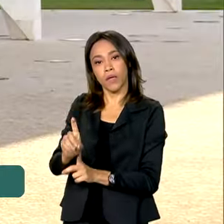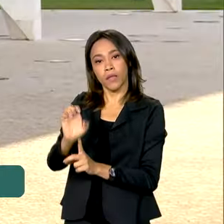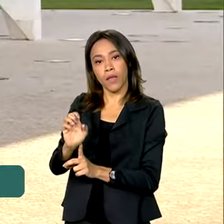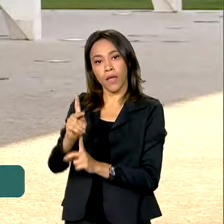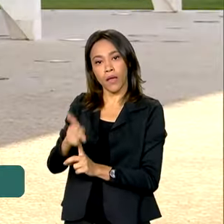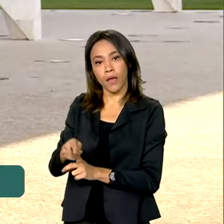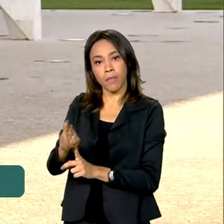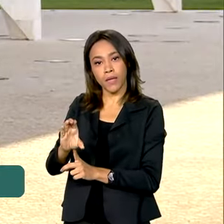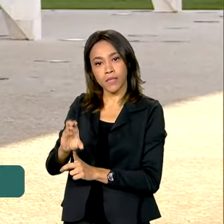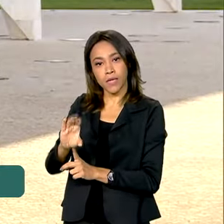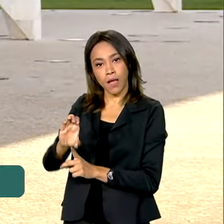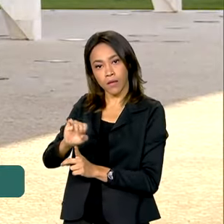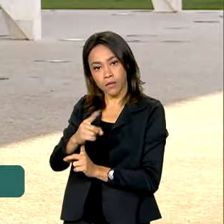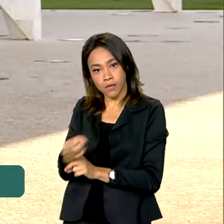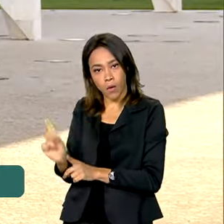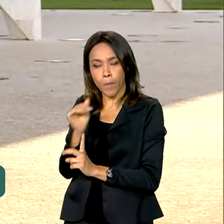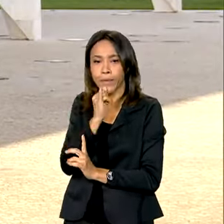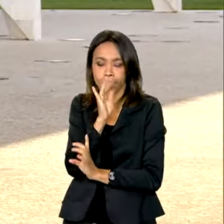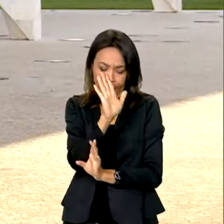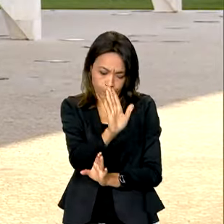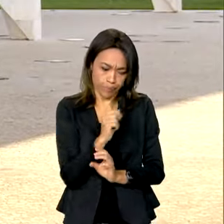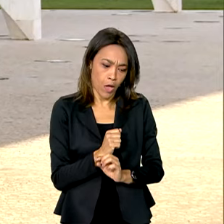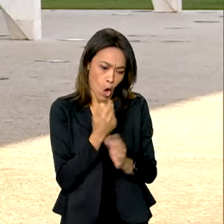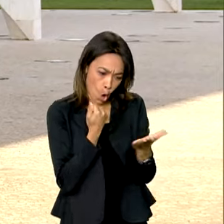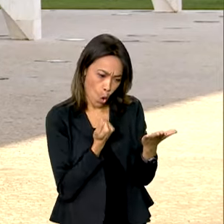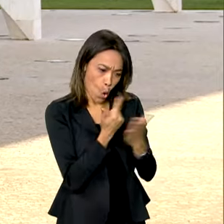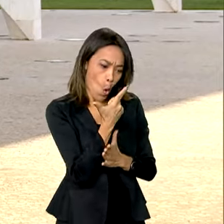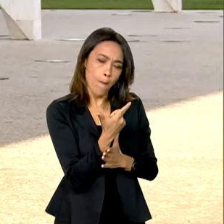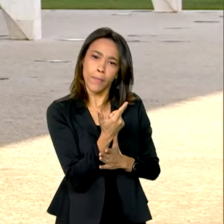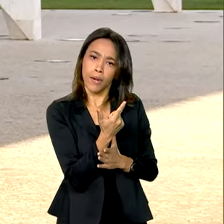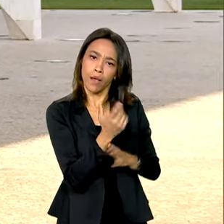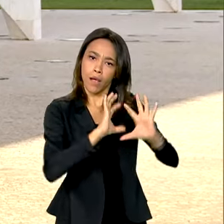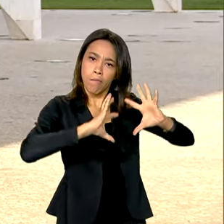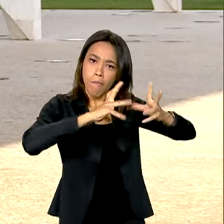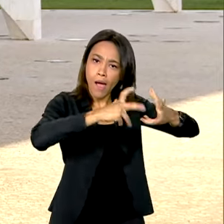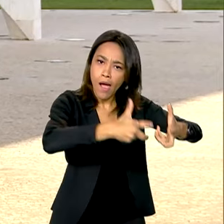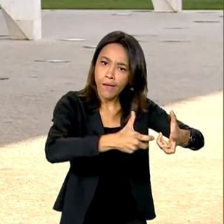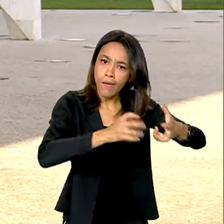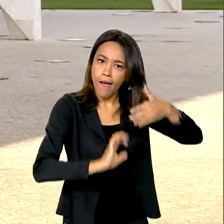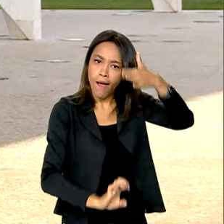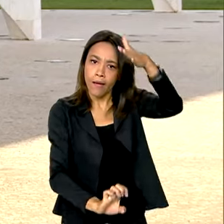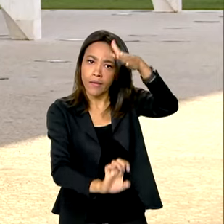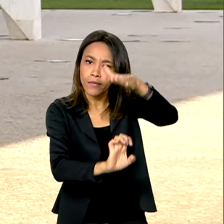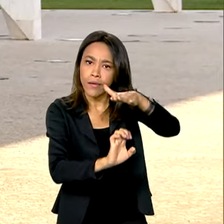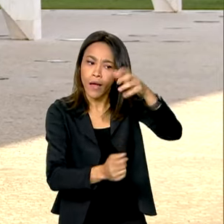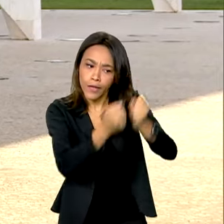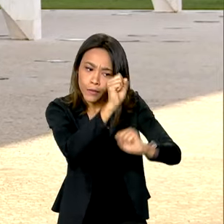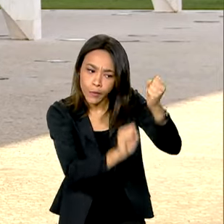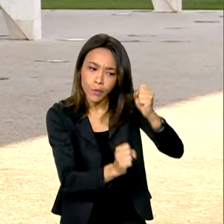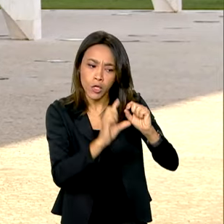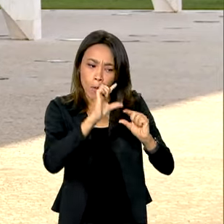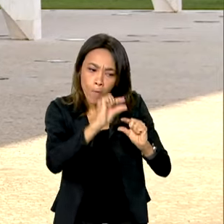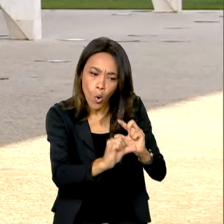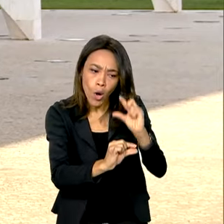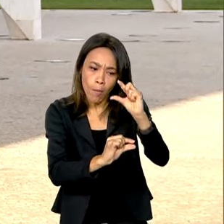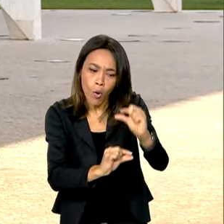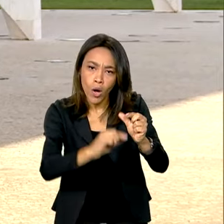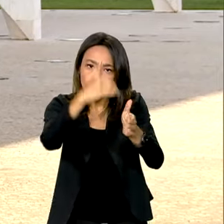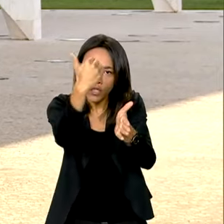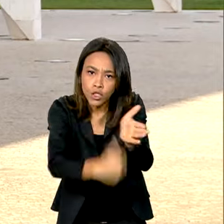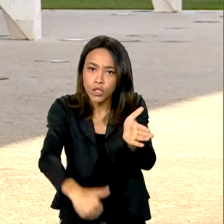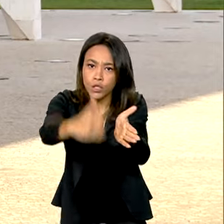Na prática, funciona assim. Toda vez que compra um maquinário novo, a indústria pode pouco a pouco abater esse valor do valor dos